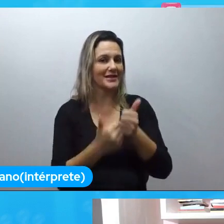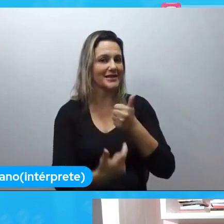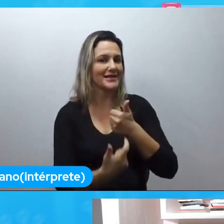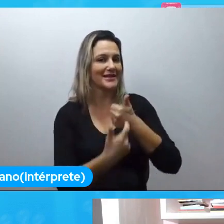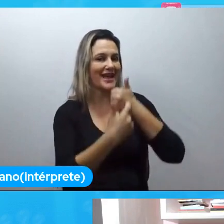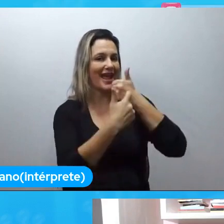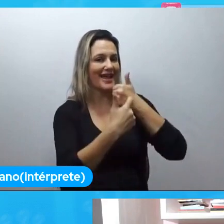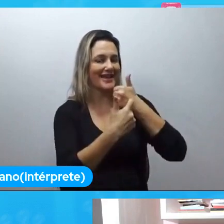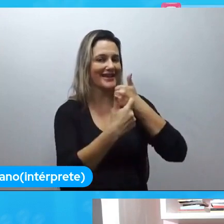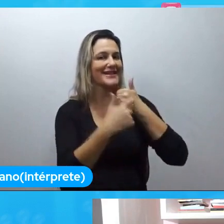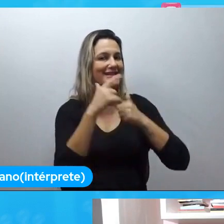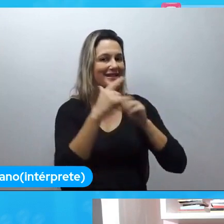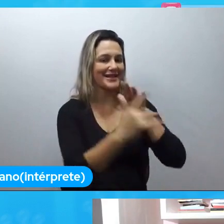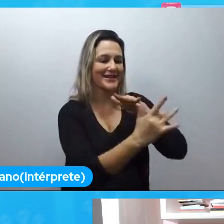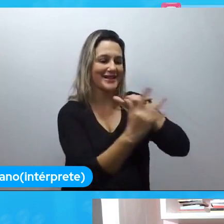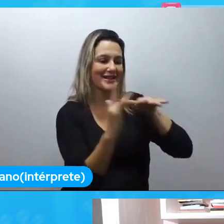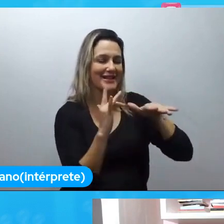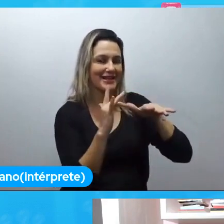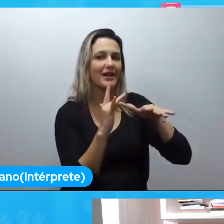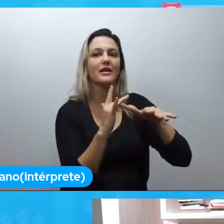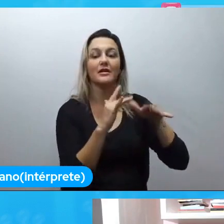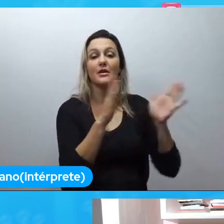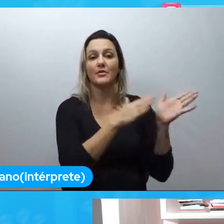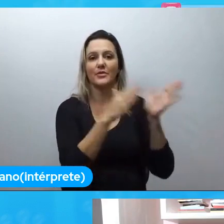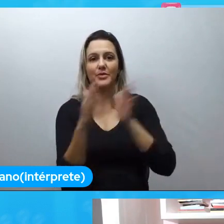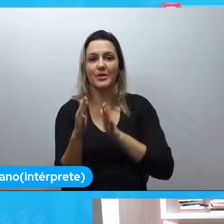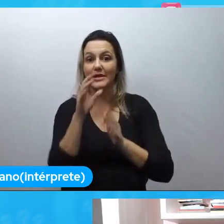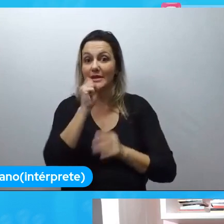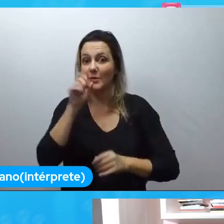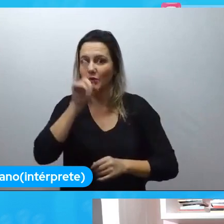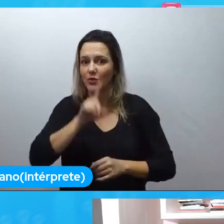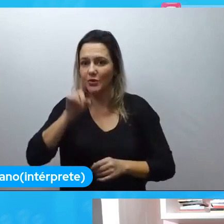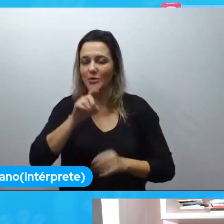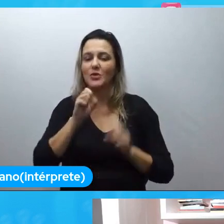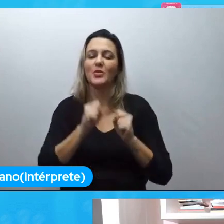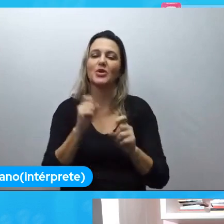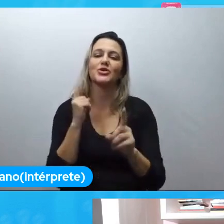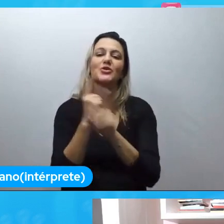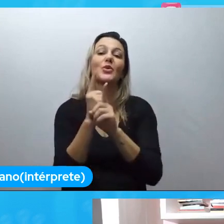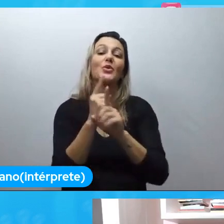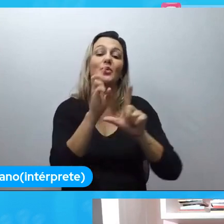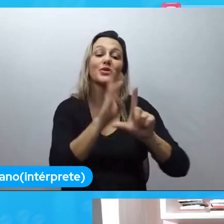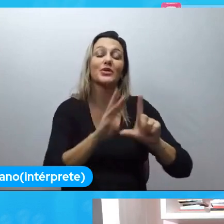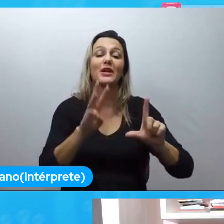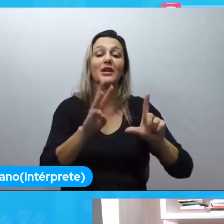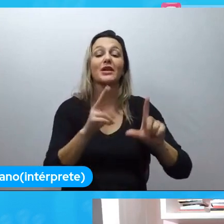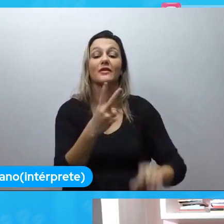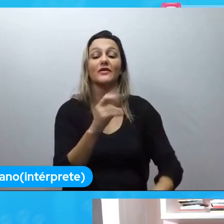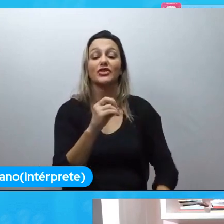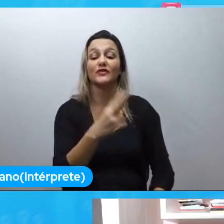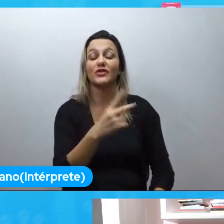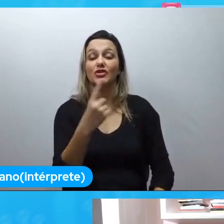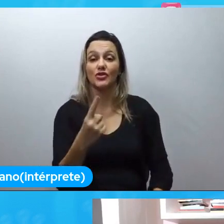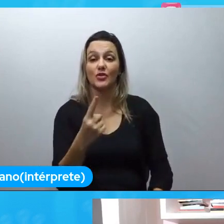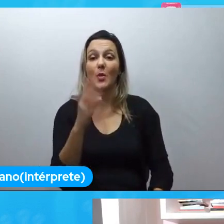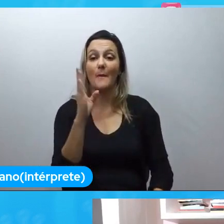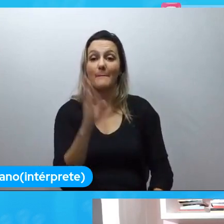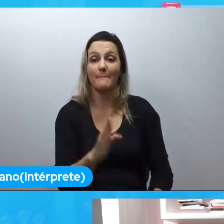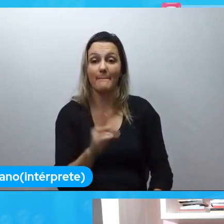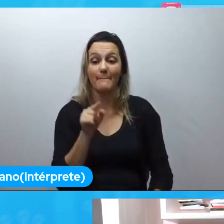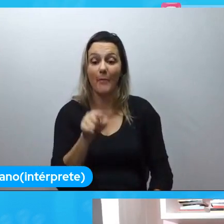Toda a programação do nosso evento, que vai até o final de semana, pode ser encontrada em 2021.python.org.br.